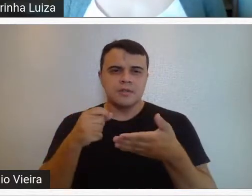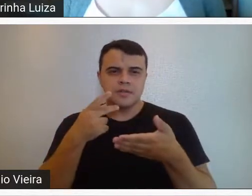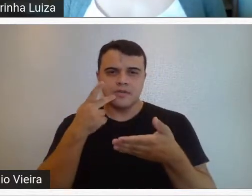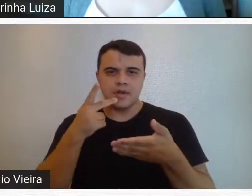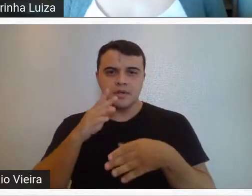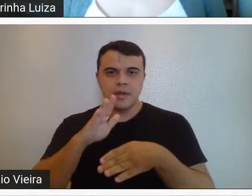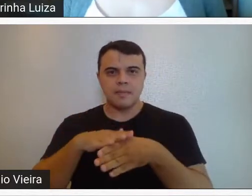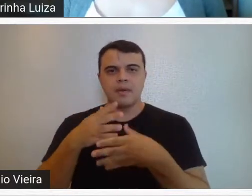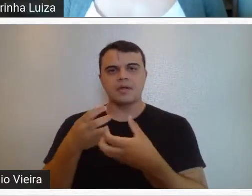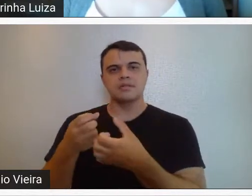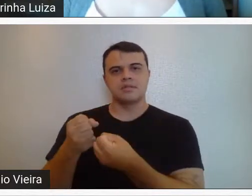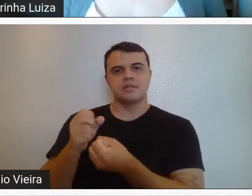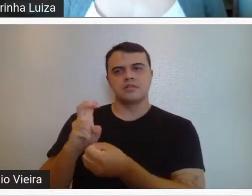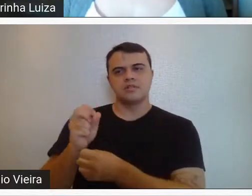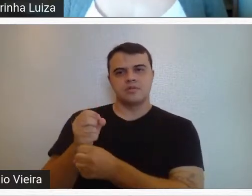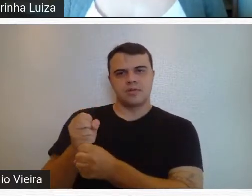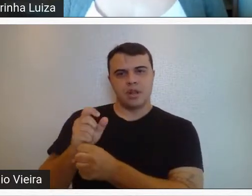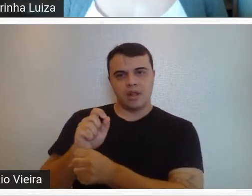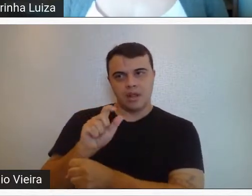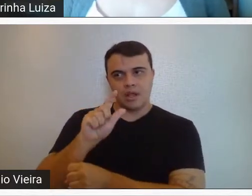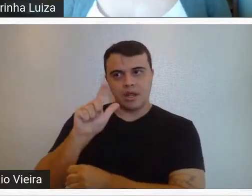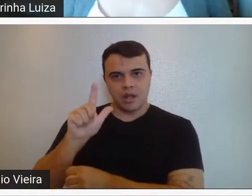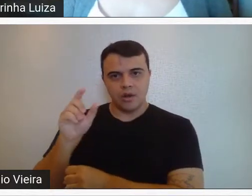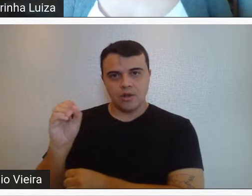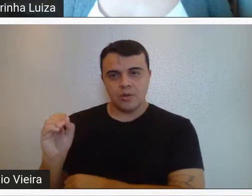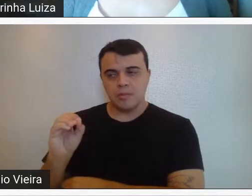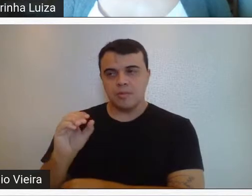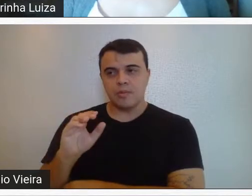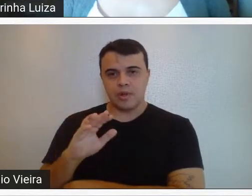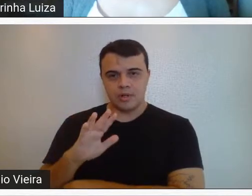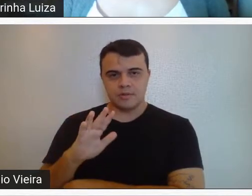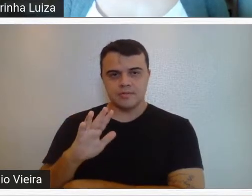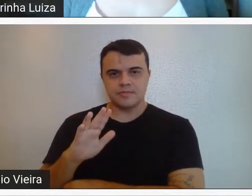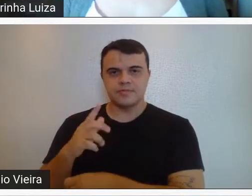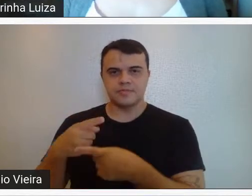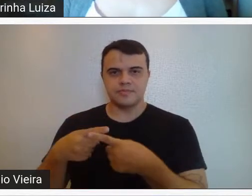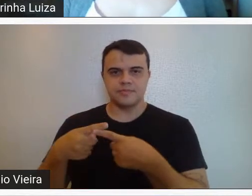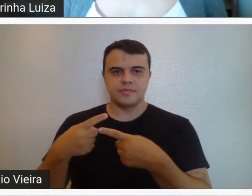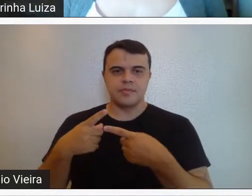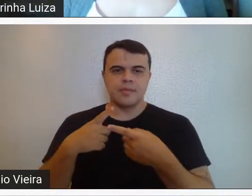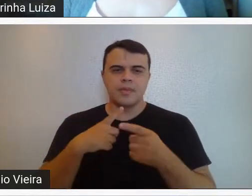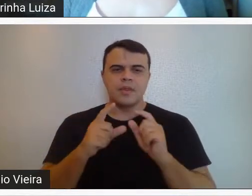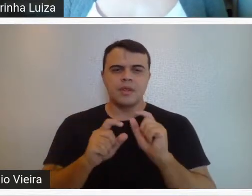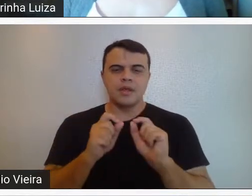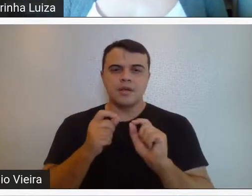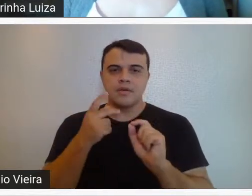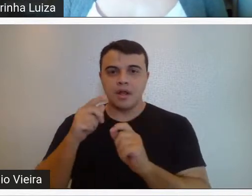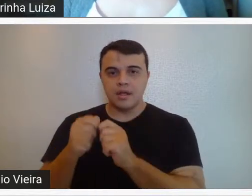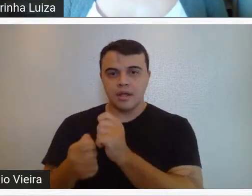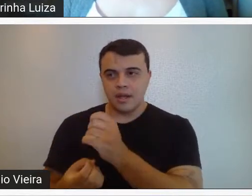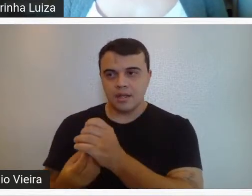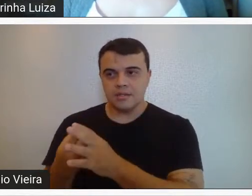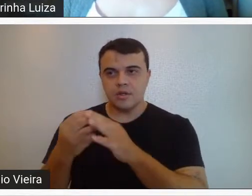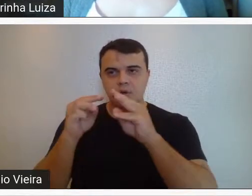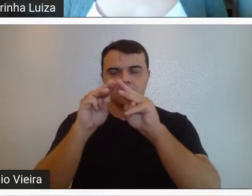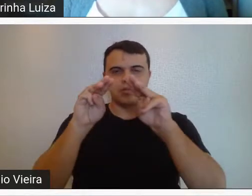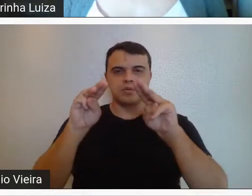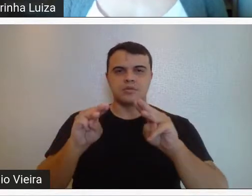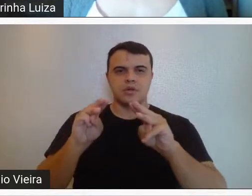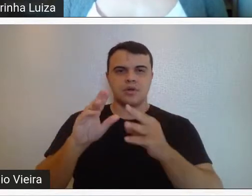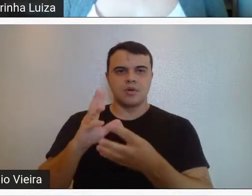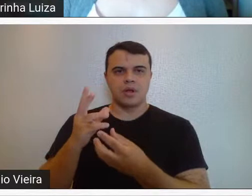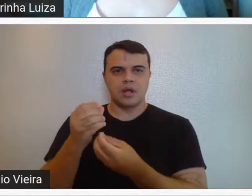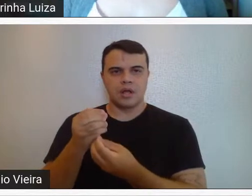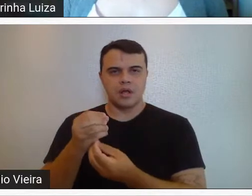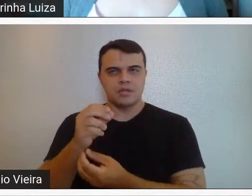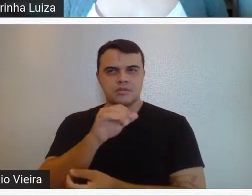maior aceitação, claro, do modernismo, inclusive com a criação dos museus de arte moderna no Rio,